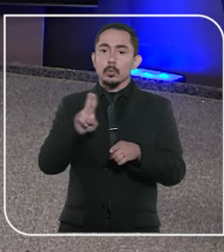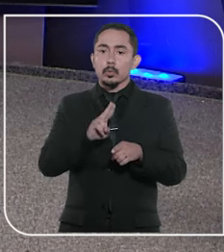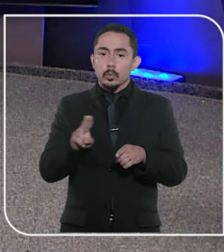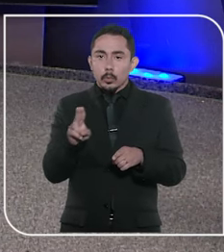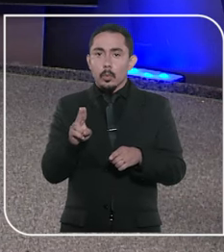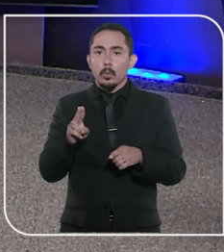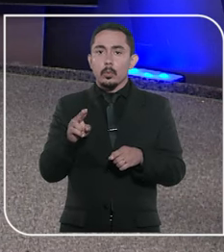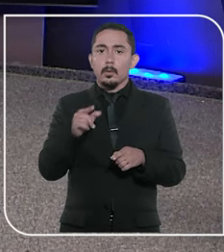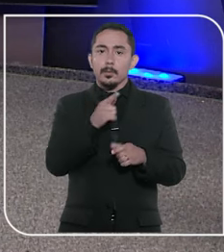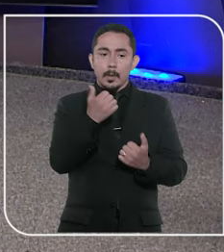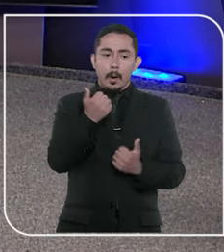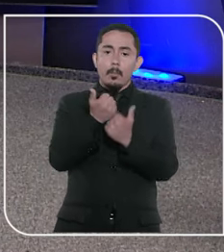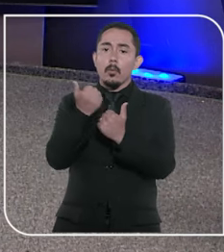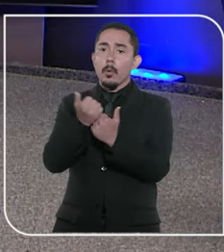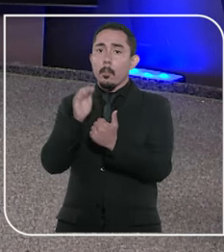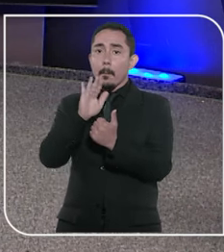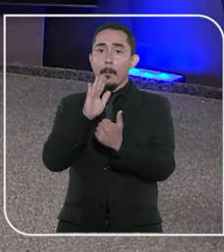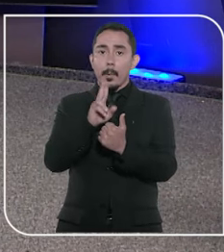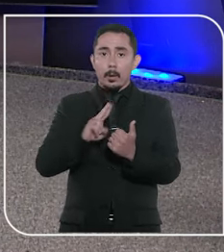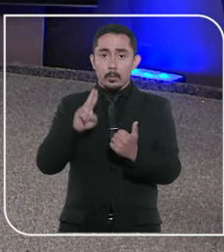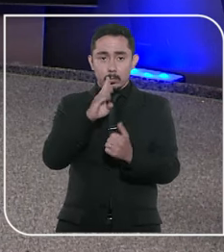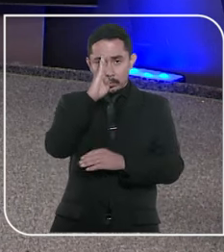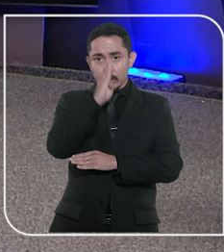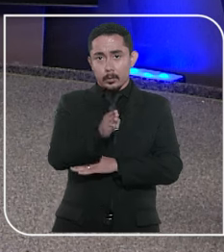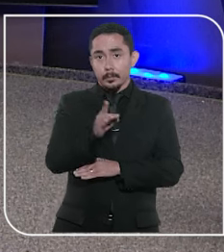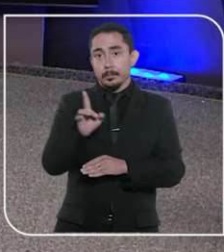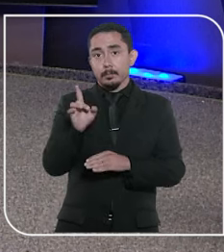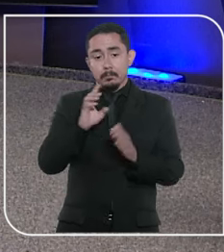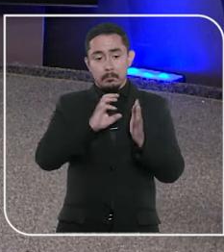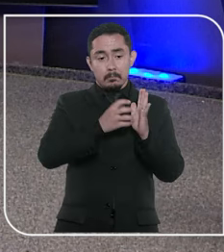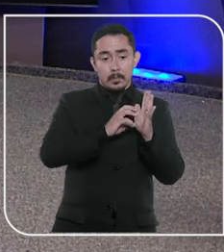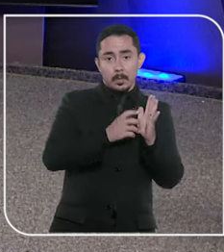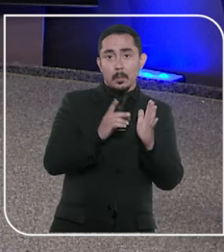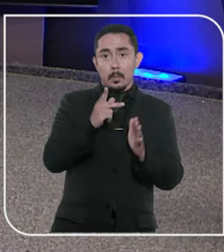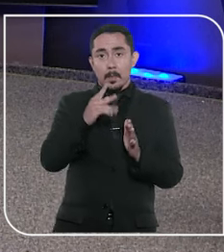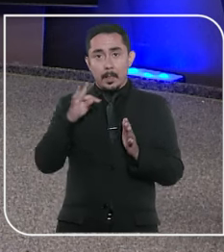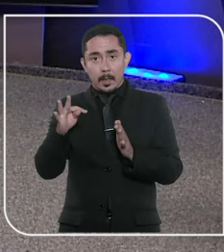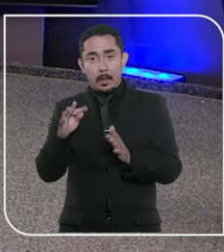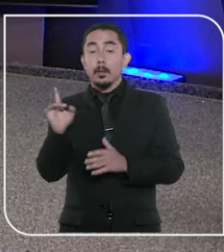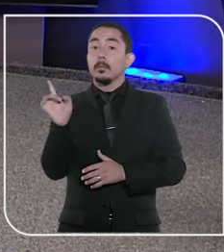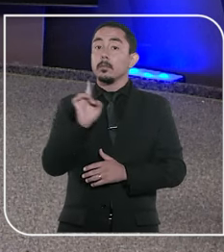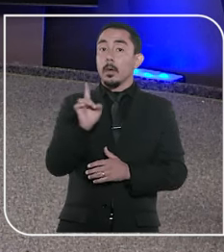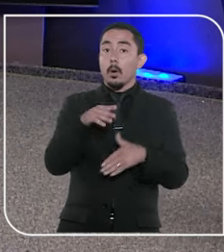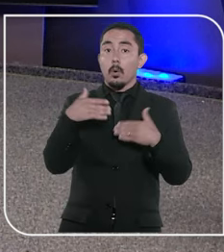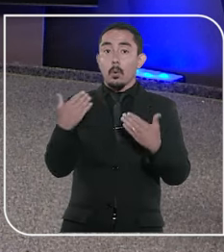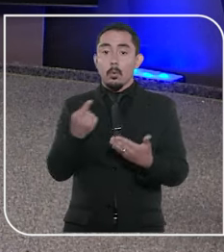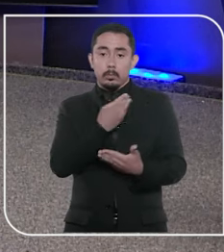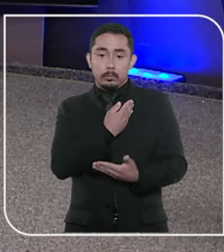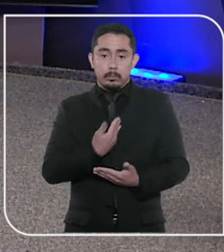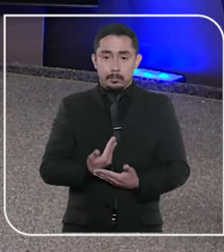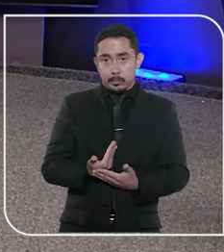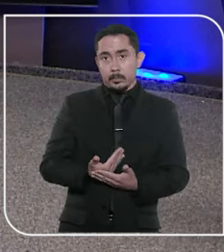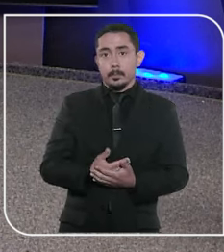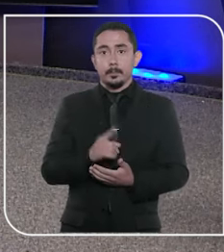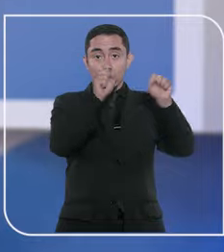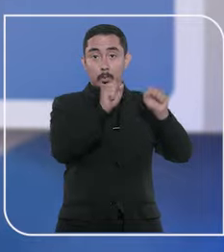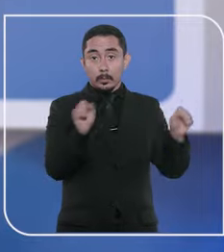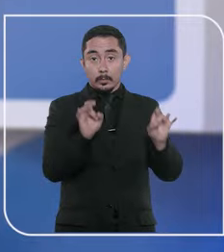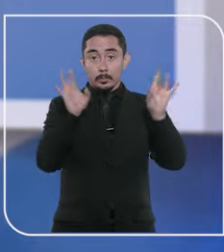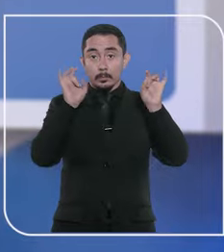música foi usada por apoiadores, mas sem a participação direta do PT ou do candidato.